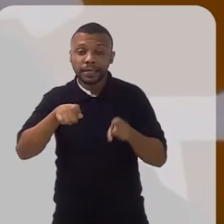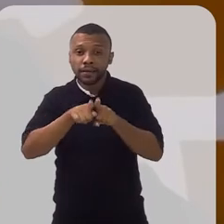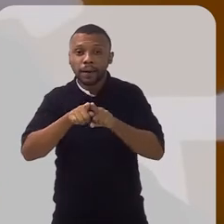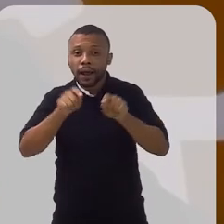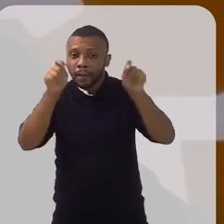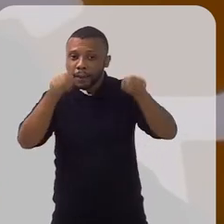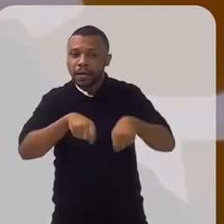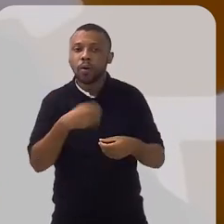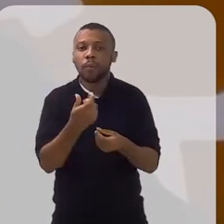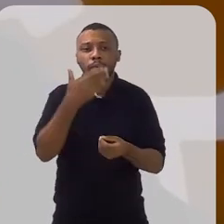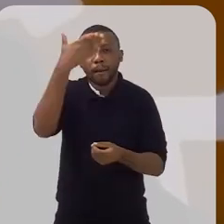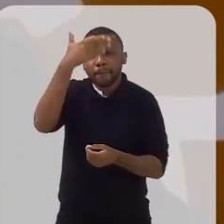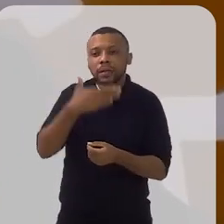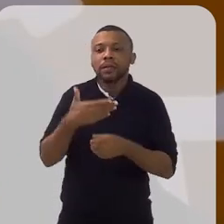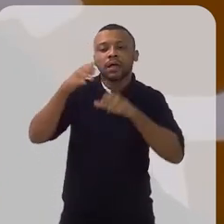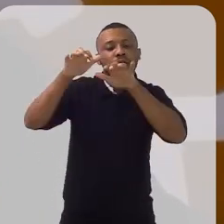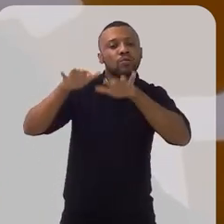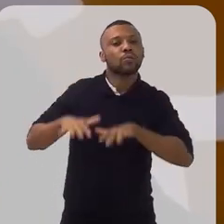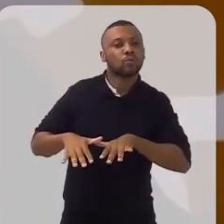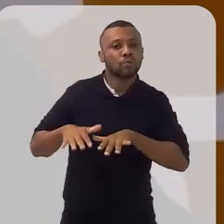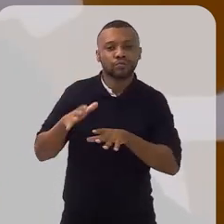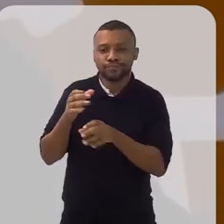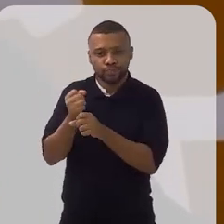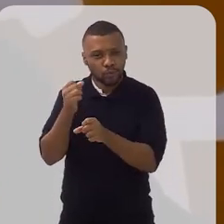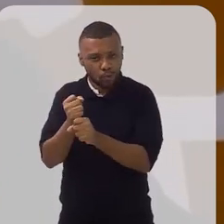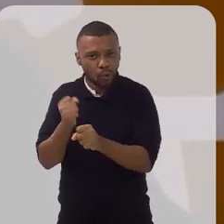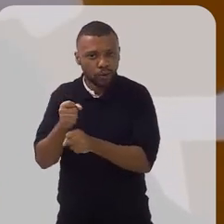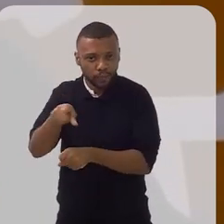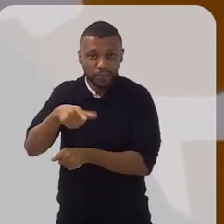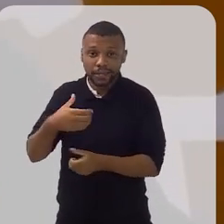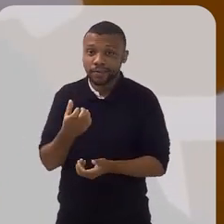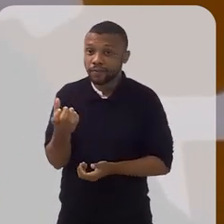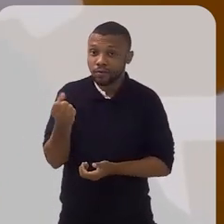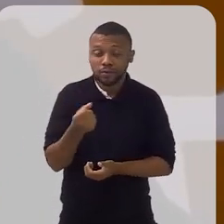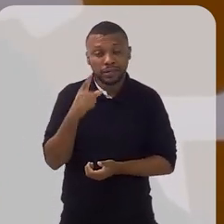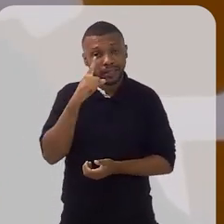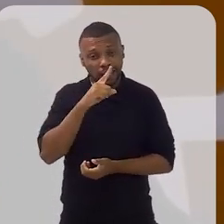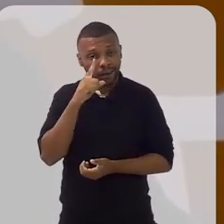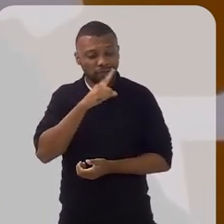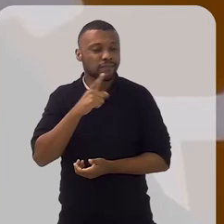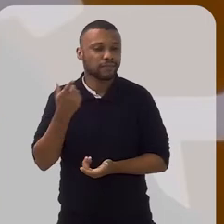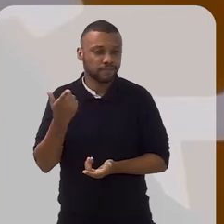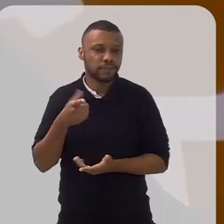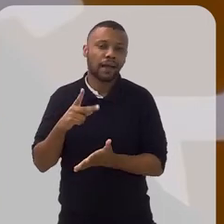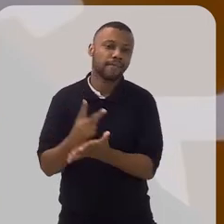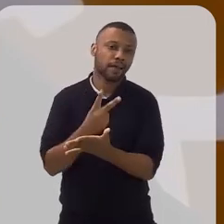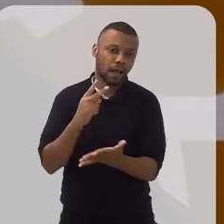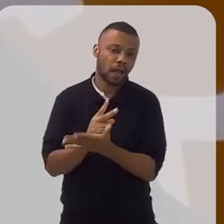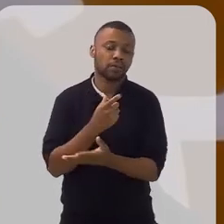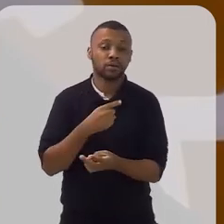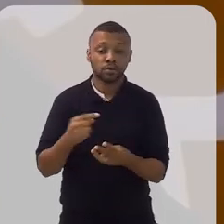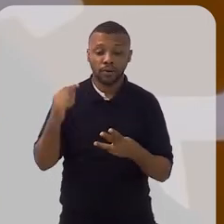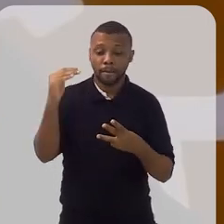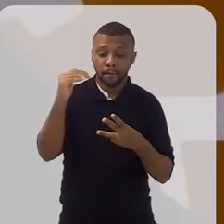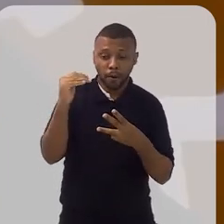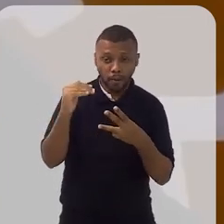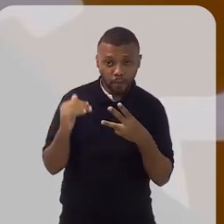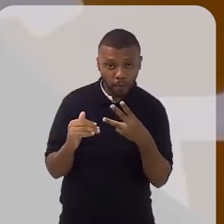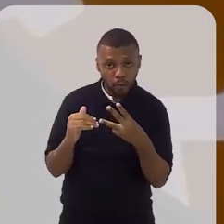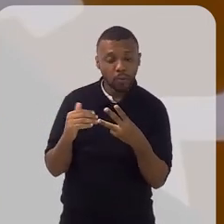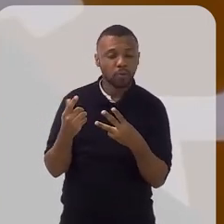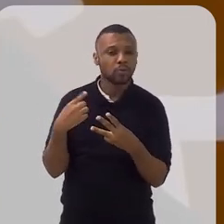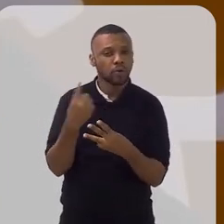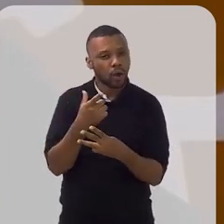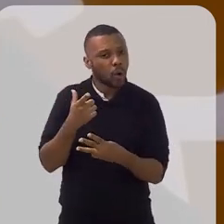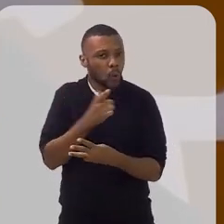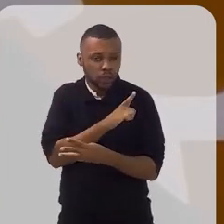para a prestação de contas desse recurso para os fundos que já estavam regulares. Então, gente conseguia apoiar os municípios nos três estágios que eles podiam